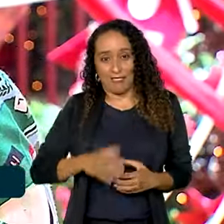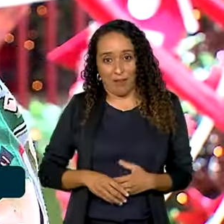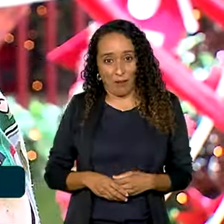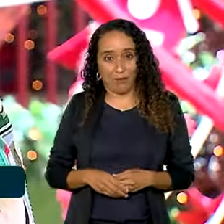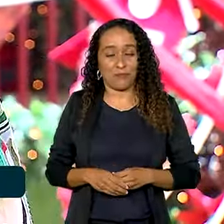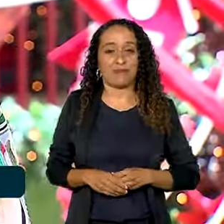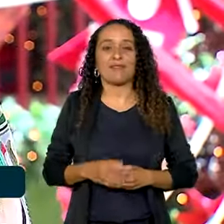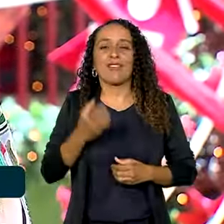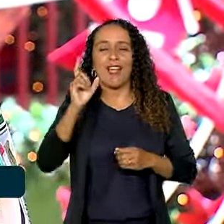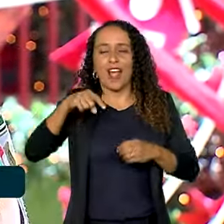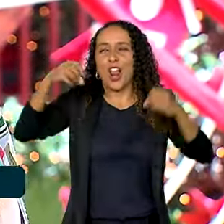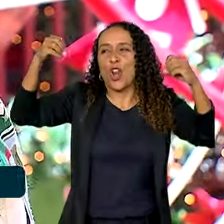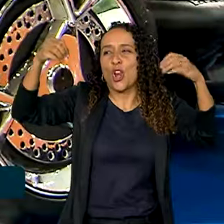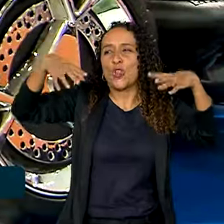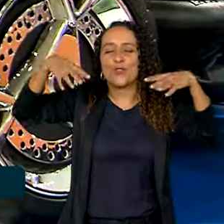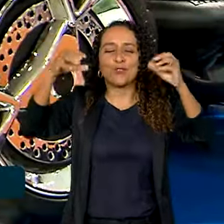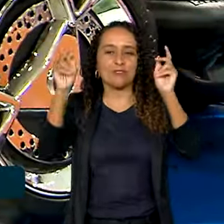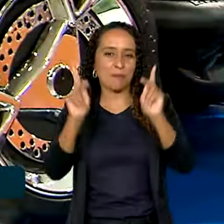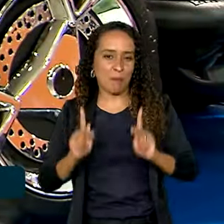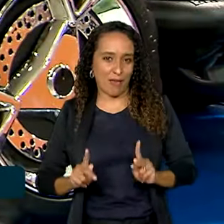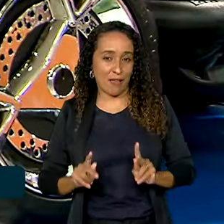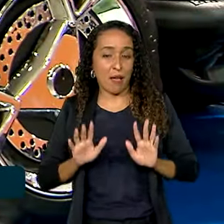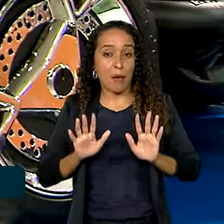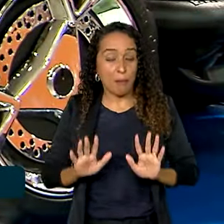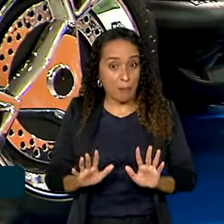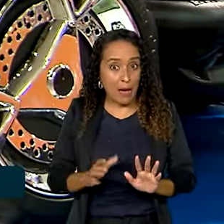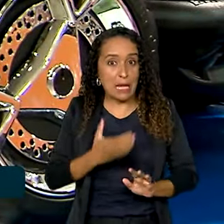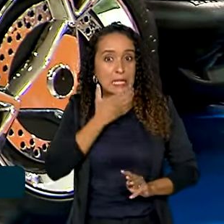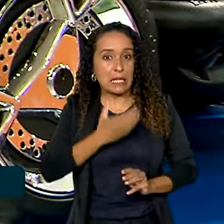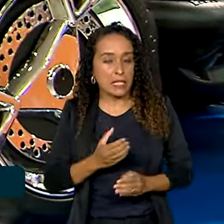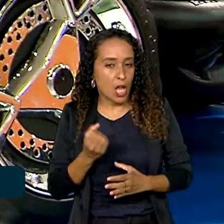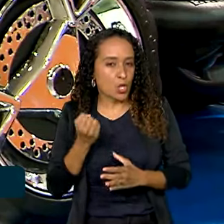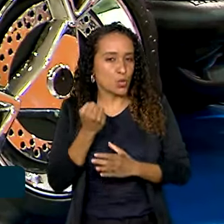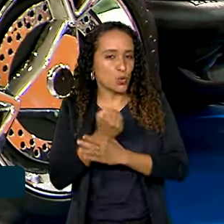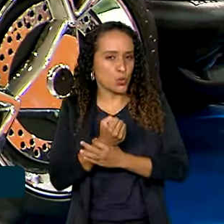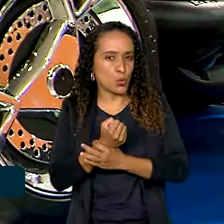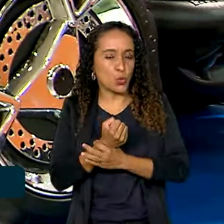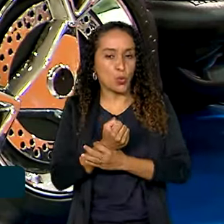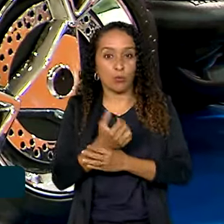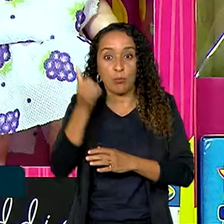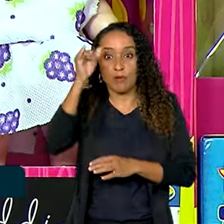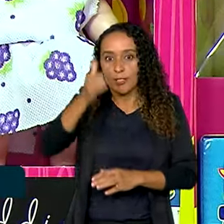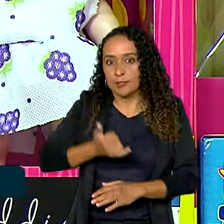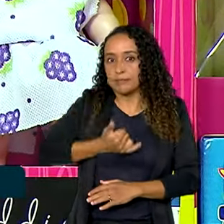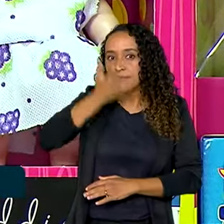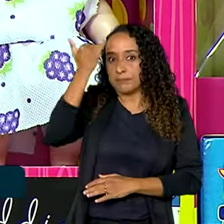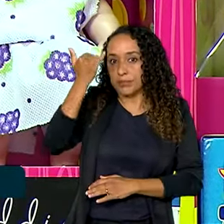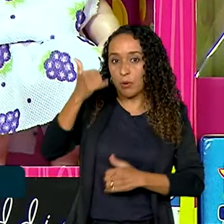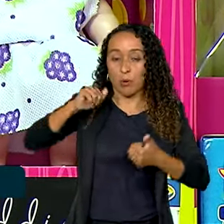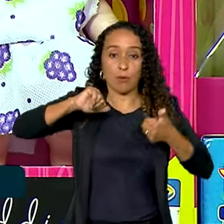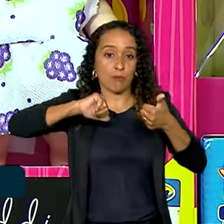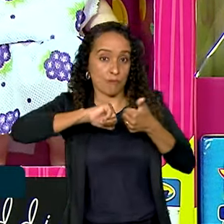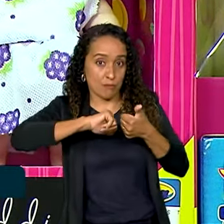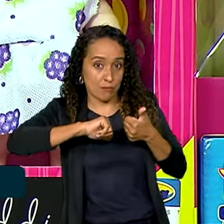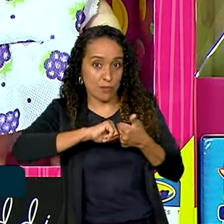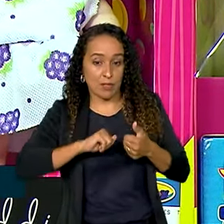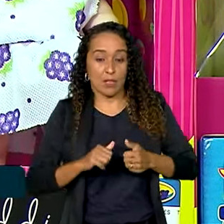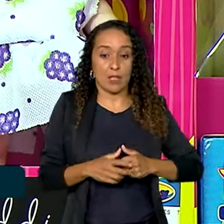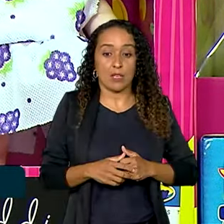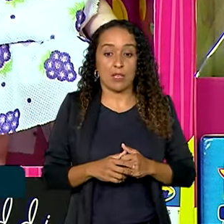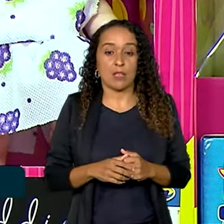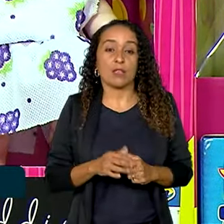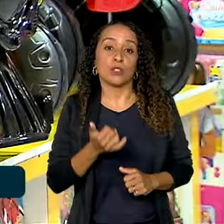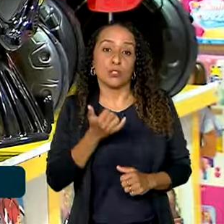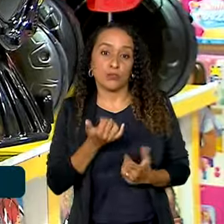Natal é luz, é paz. Mas para passar o Natal Seguro sem incidentes, o Instituto Nacional de Metrologia,